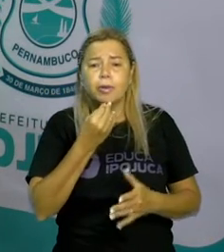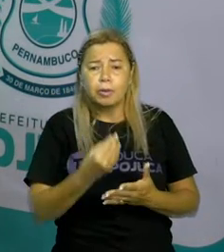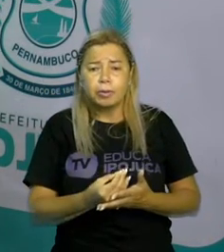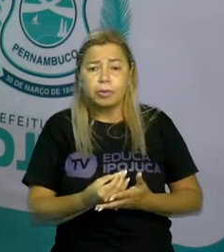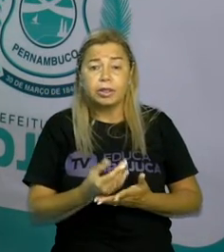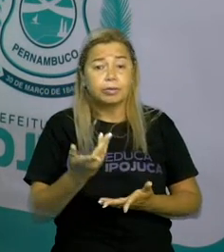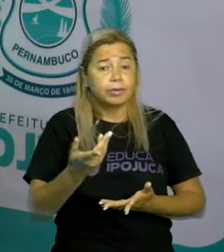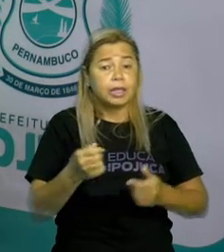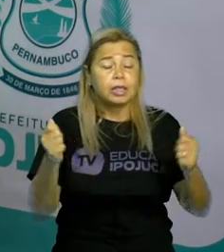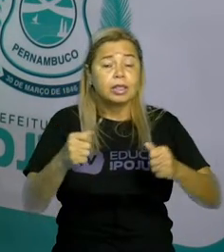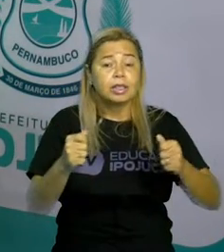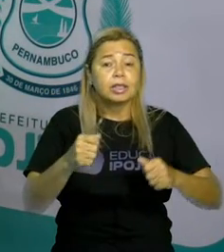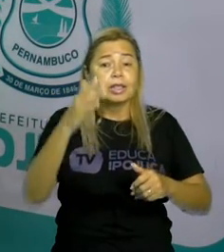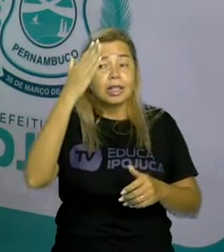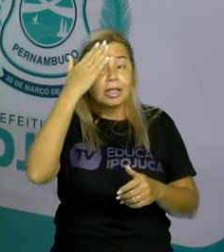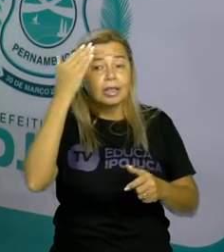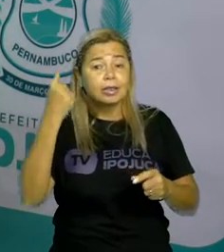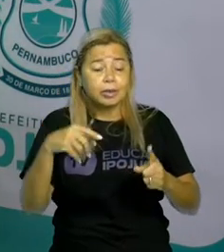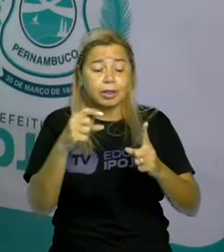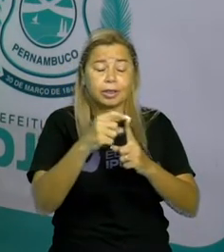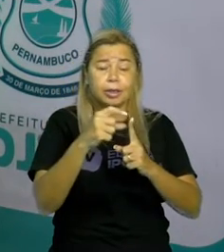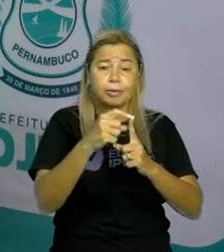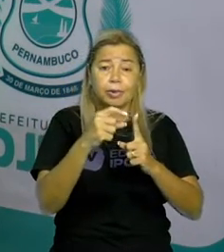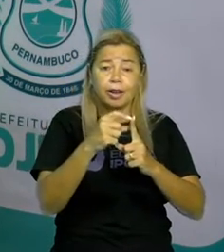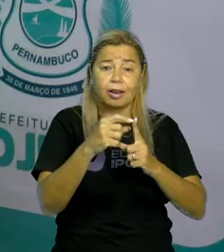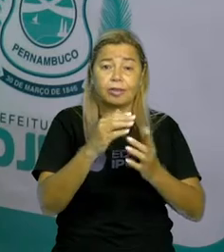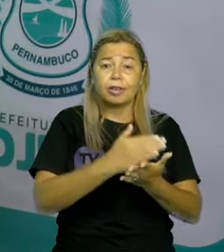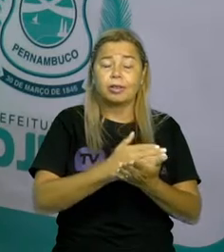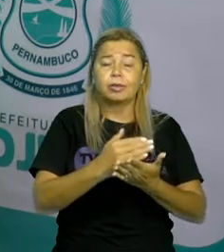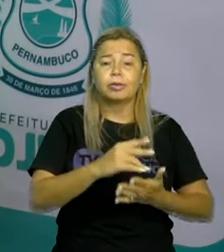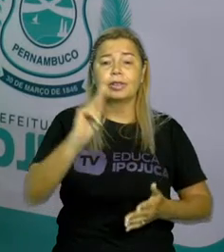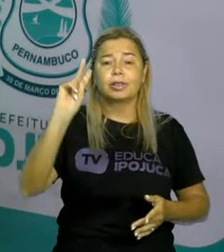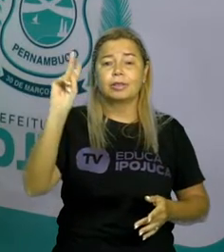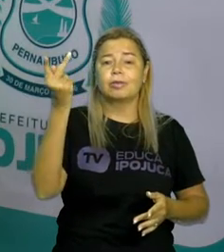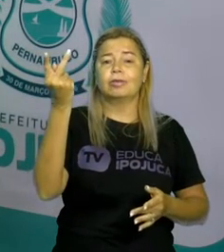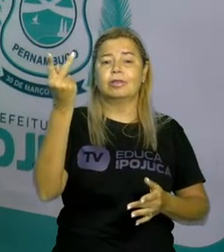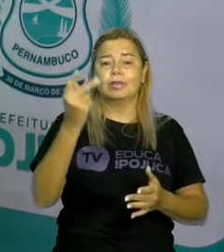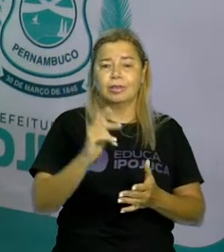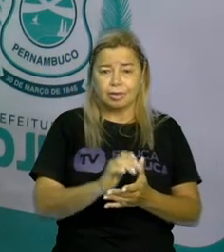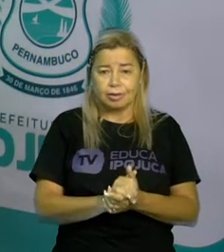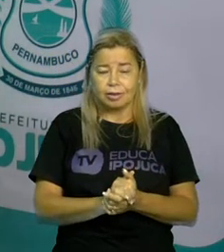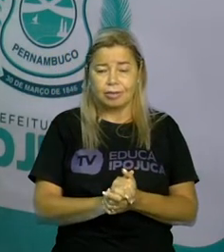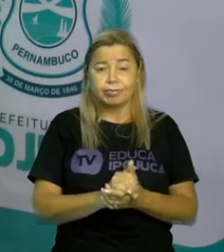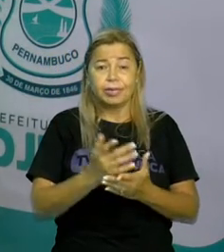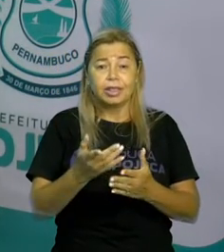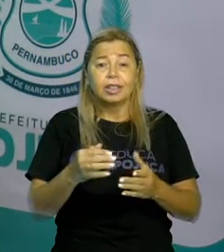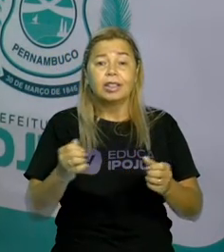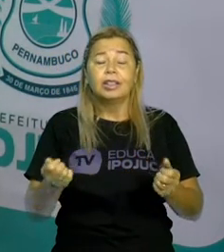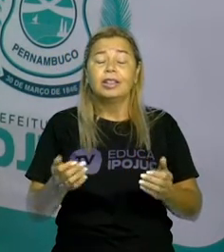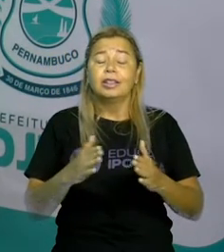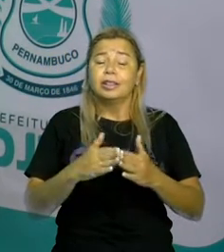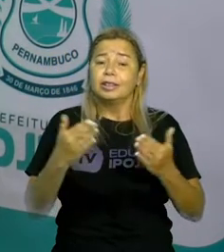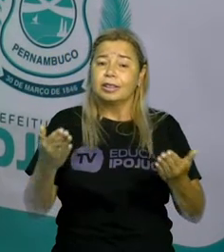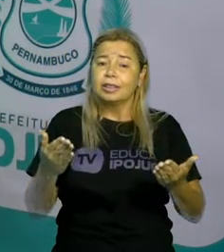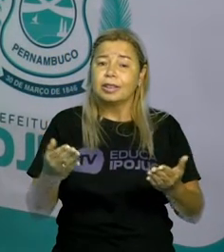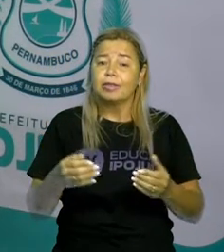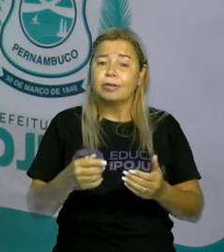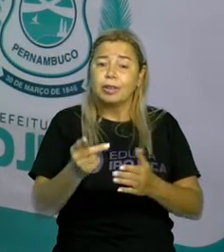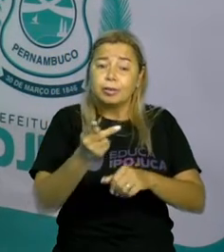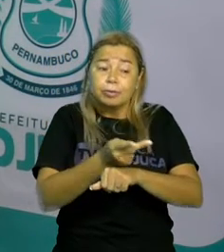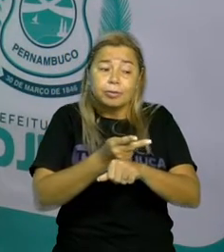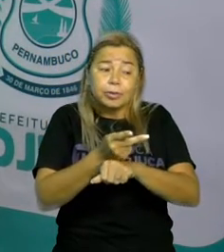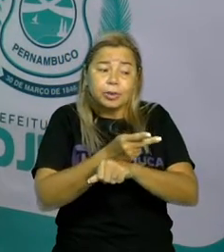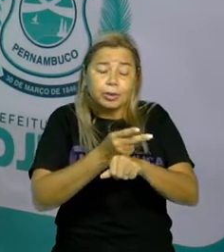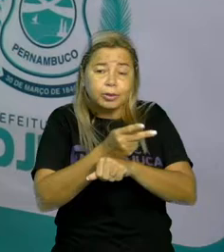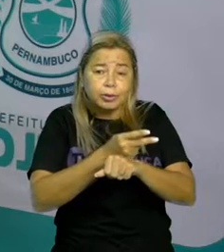se ele não se lembrar que essa palavra tem um H, vai procurar a palavra começando com a letra O e ele não